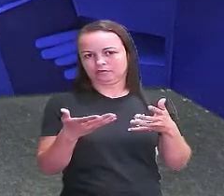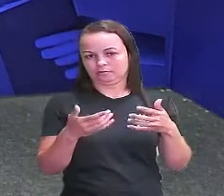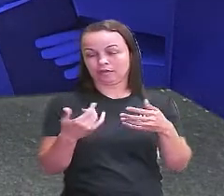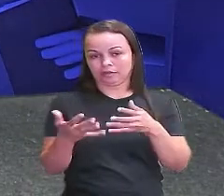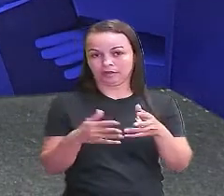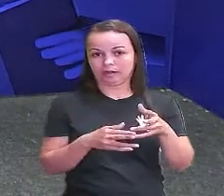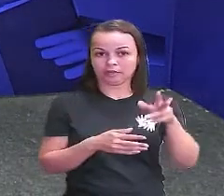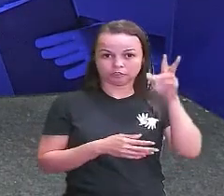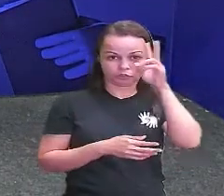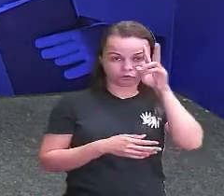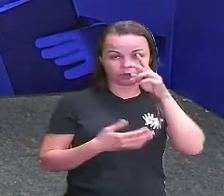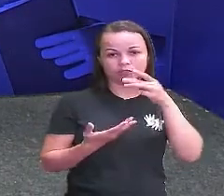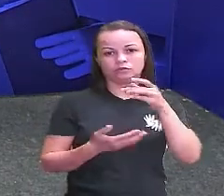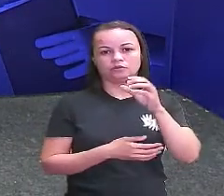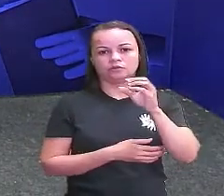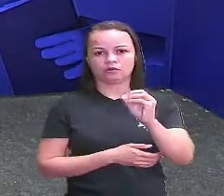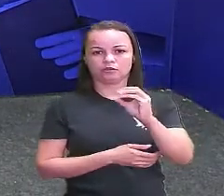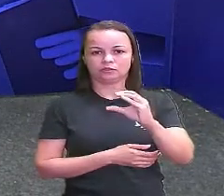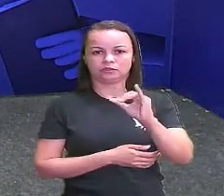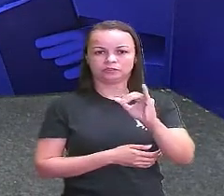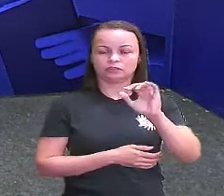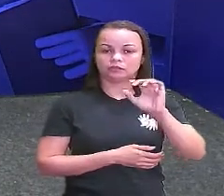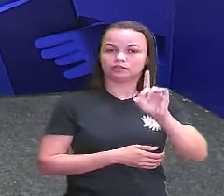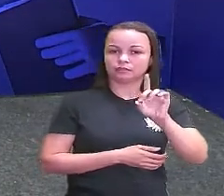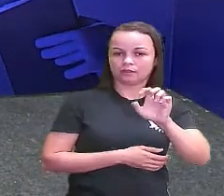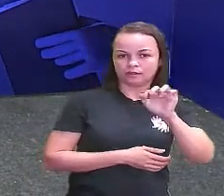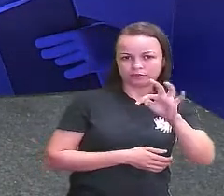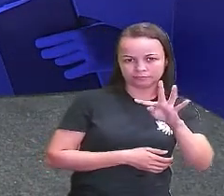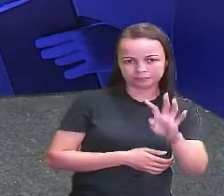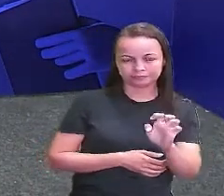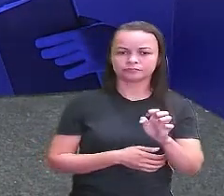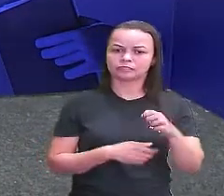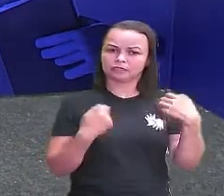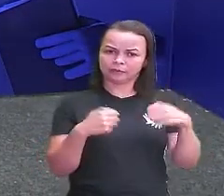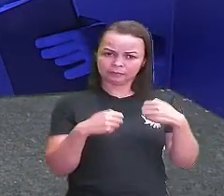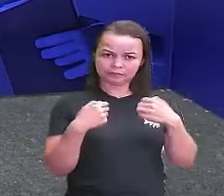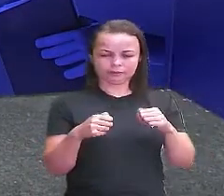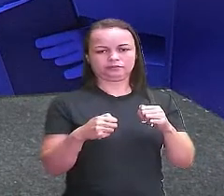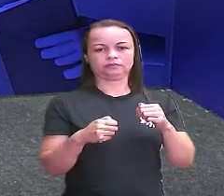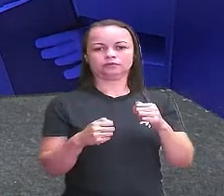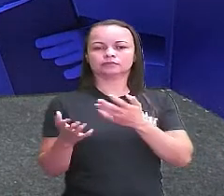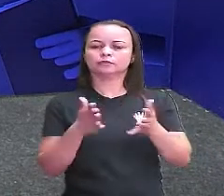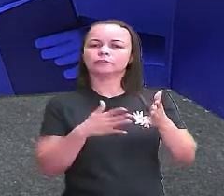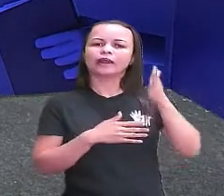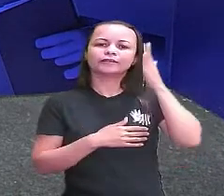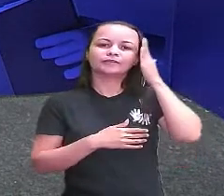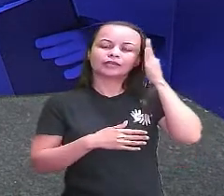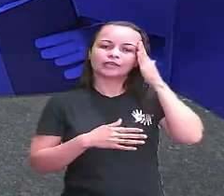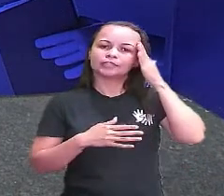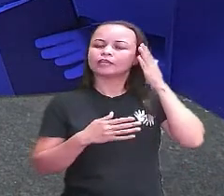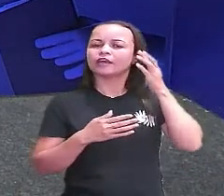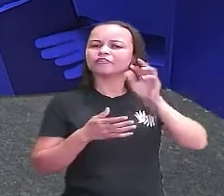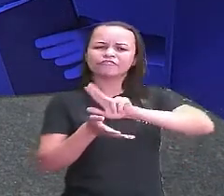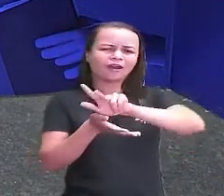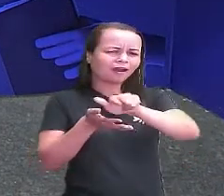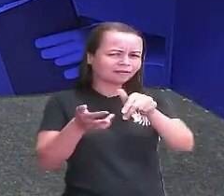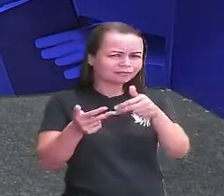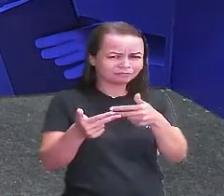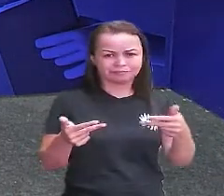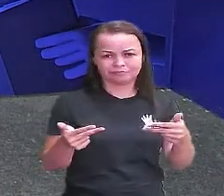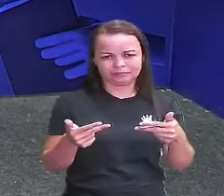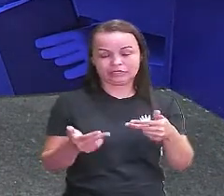história do Ocidente e que é necessário para a gente compreender um monte de desdobramentos que